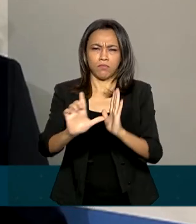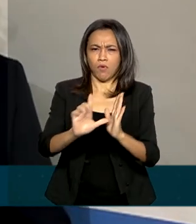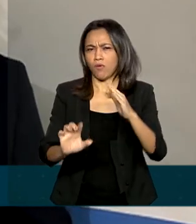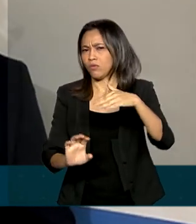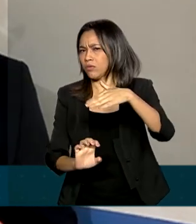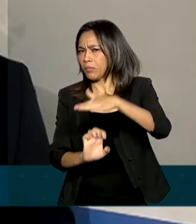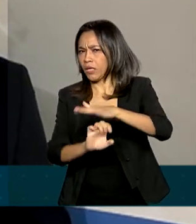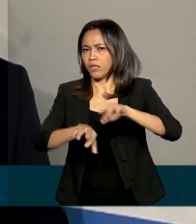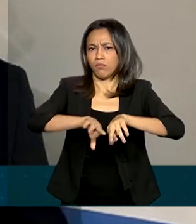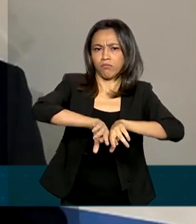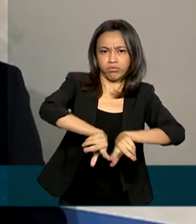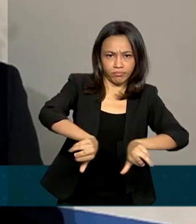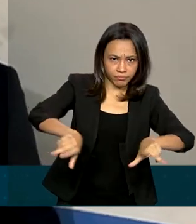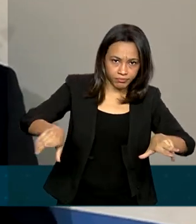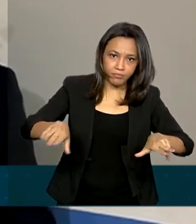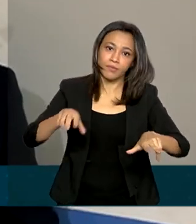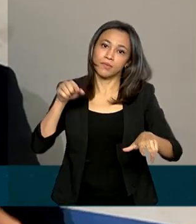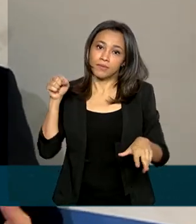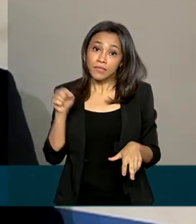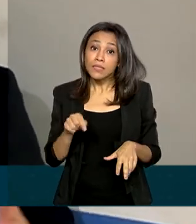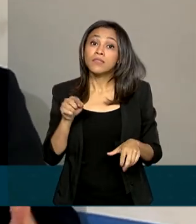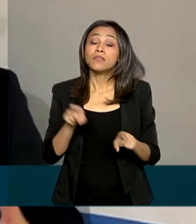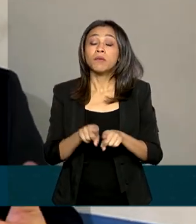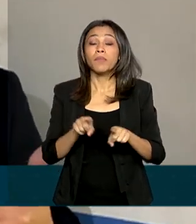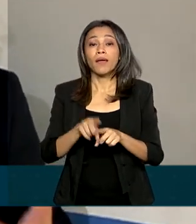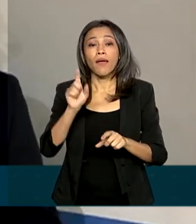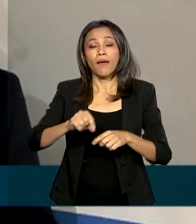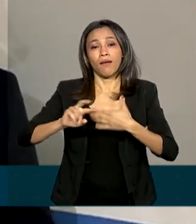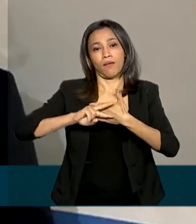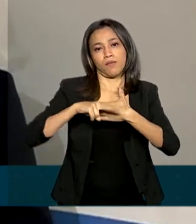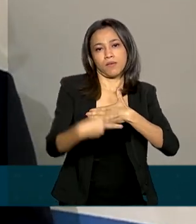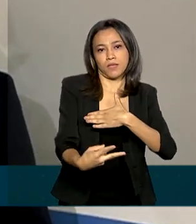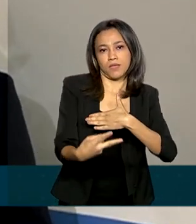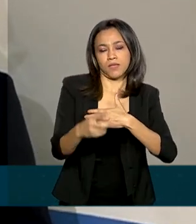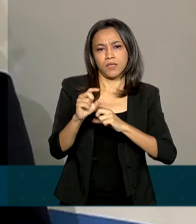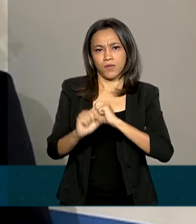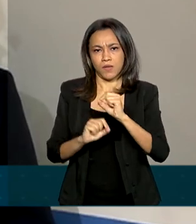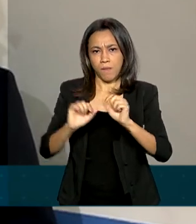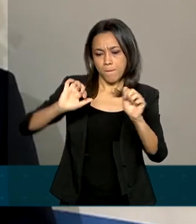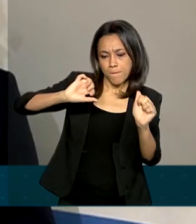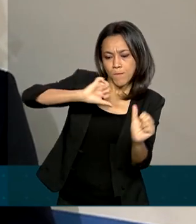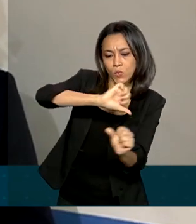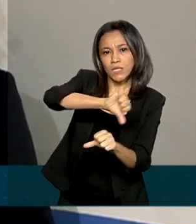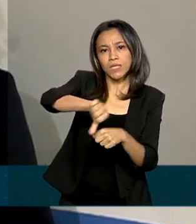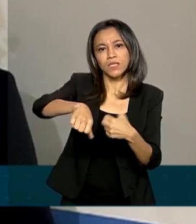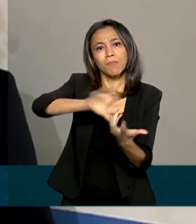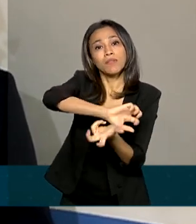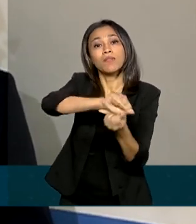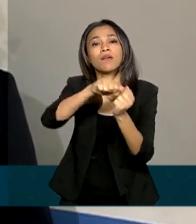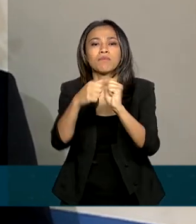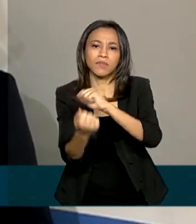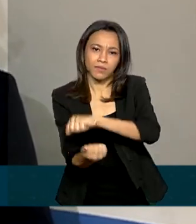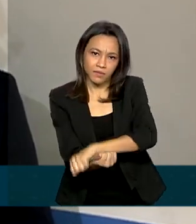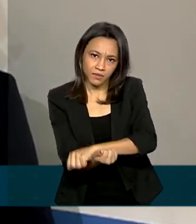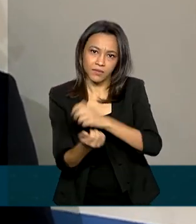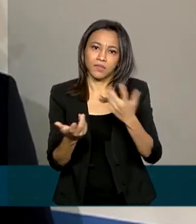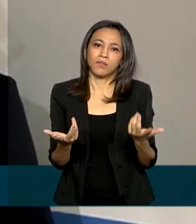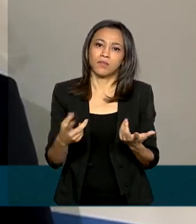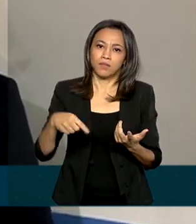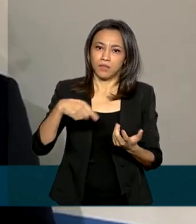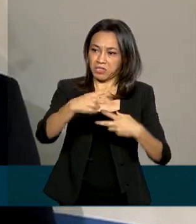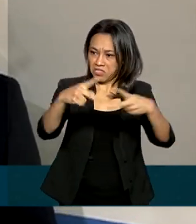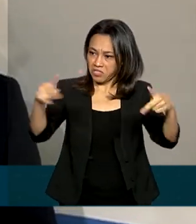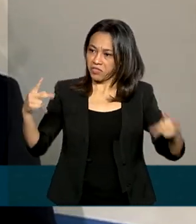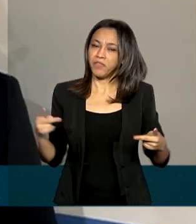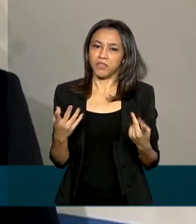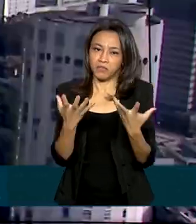mas também é fruto do processo de transformação digital de serviços que vem sendo adotado pelas juntas comerciais